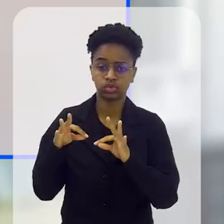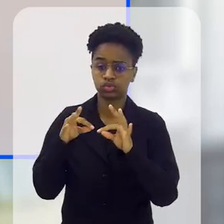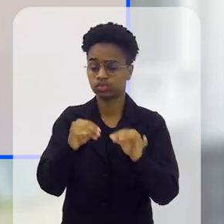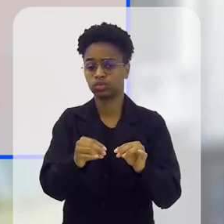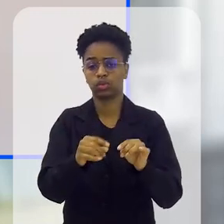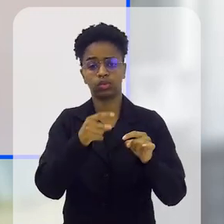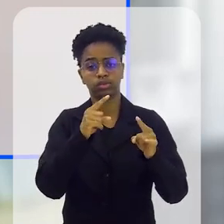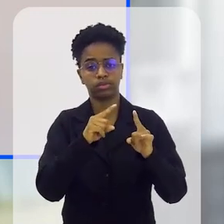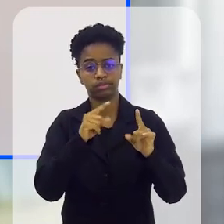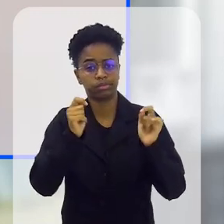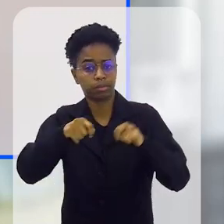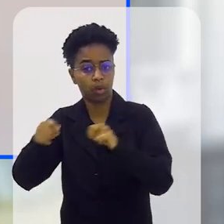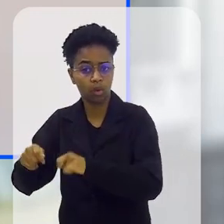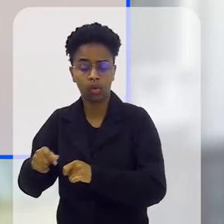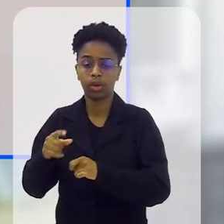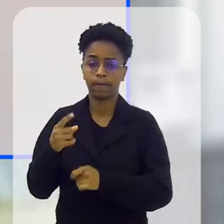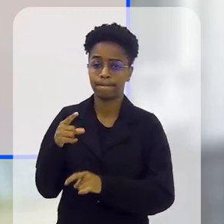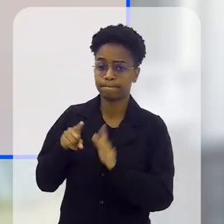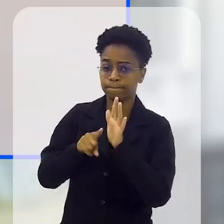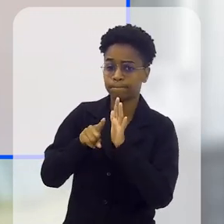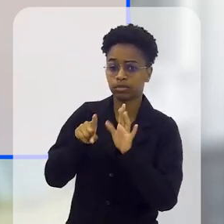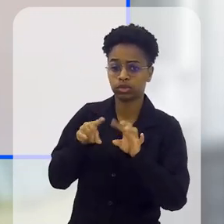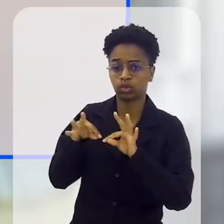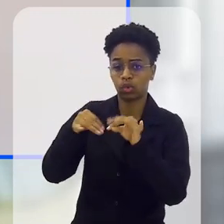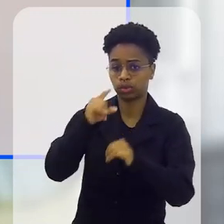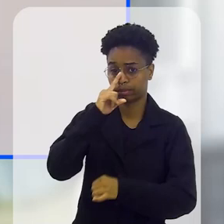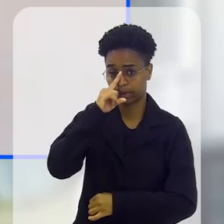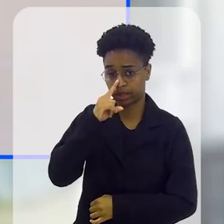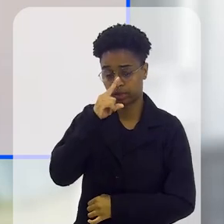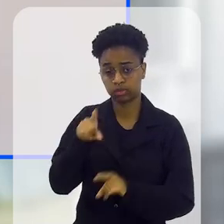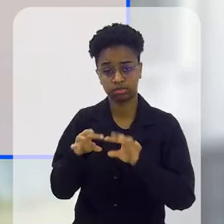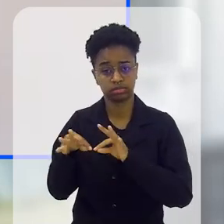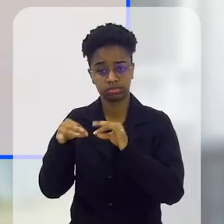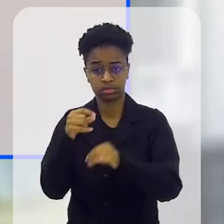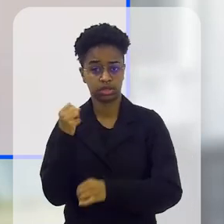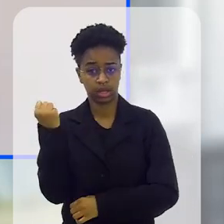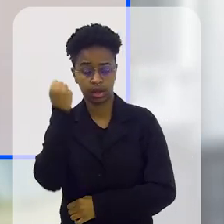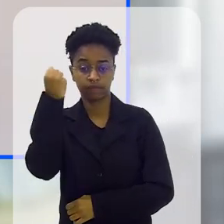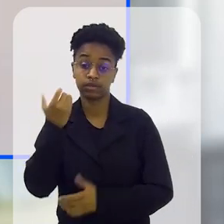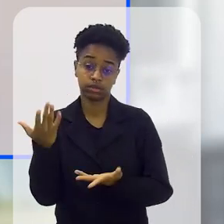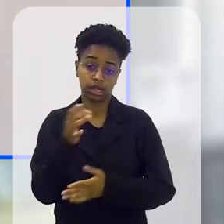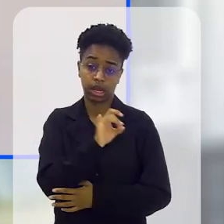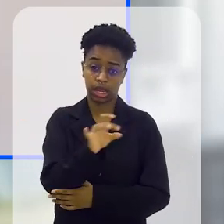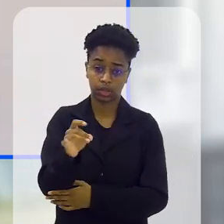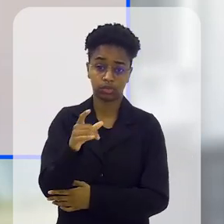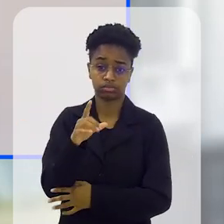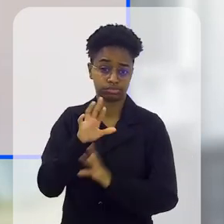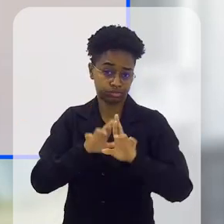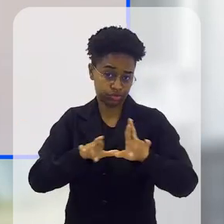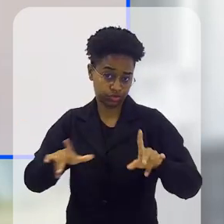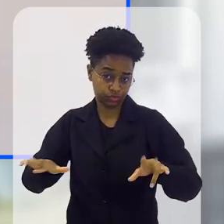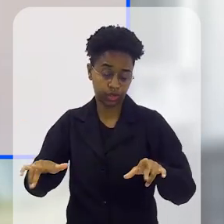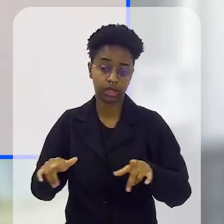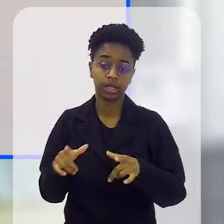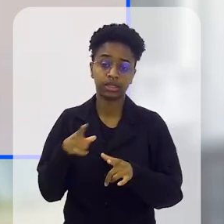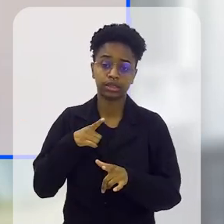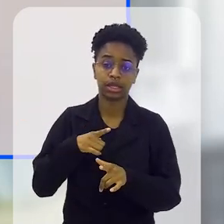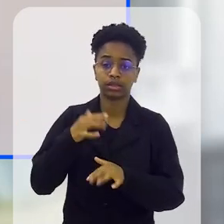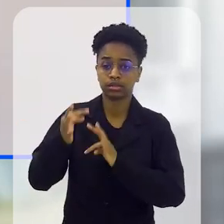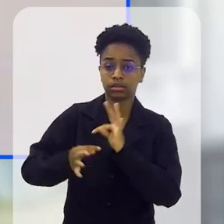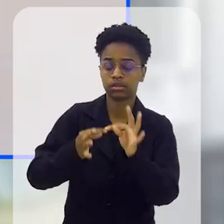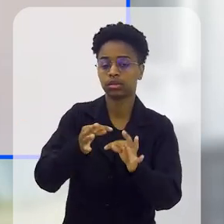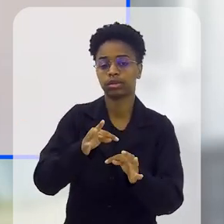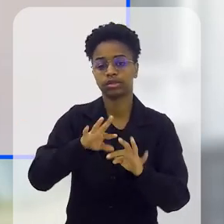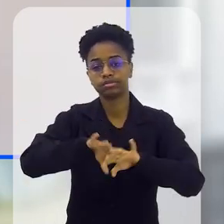possibilidades, sobre todos os riscos, sobre toda a gravidade, cada caso é um caso, então a gente individualiza